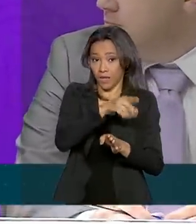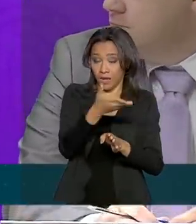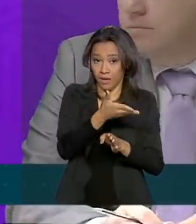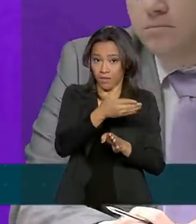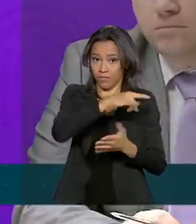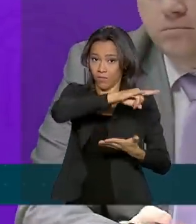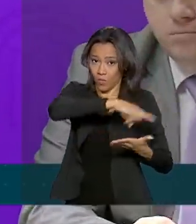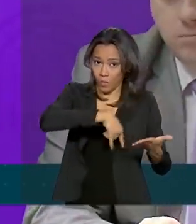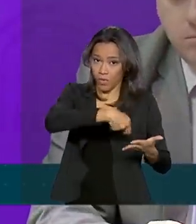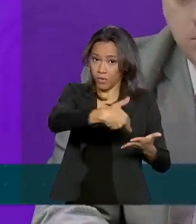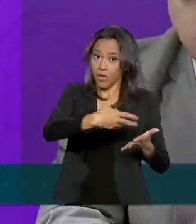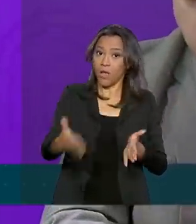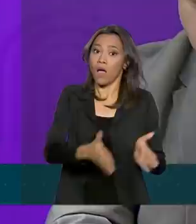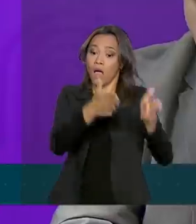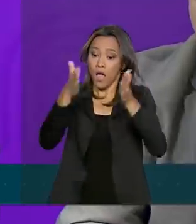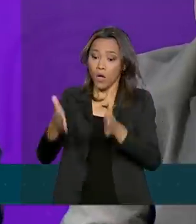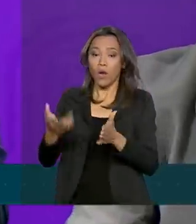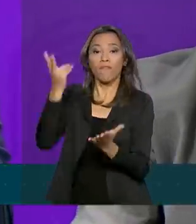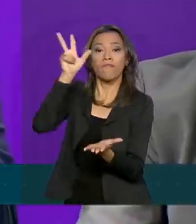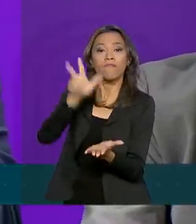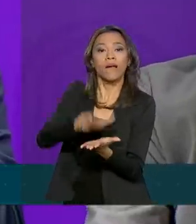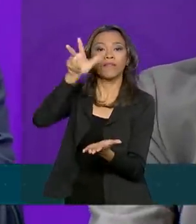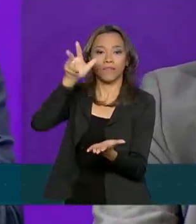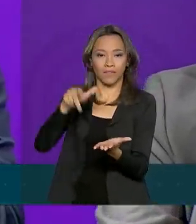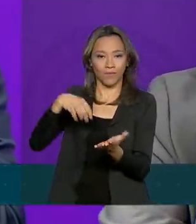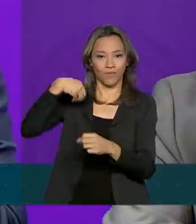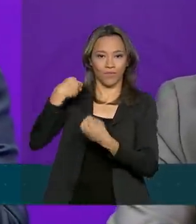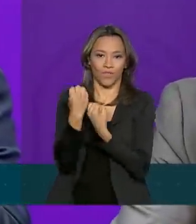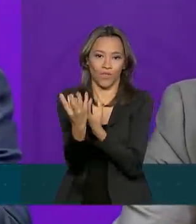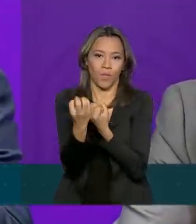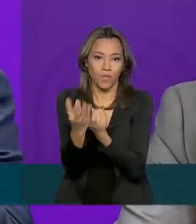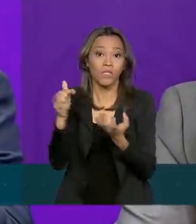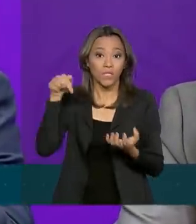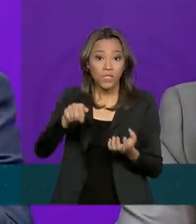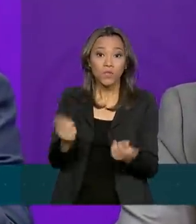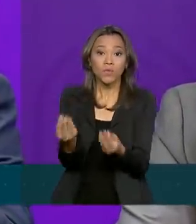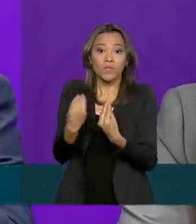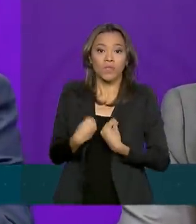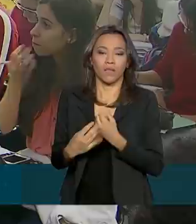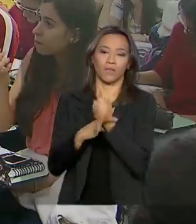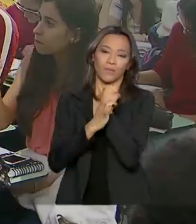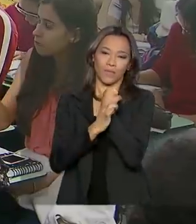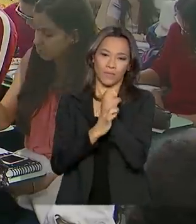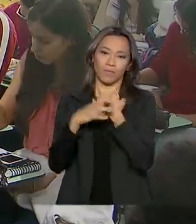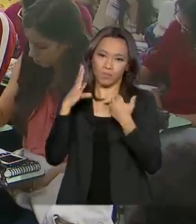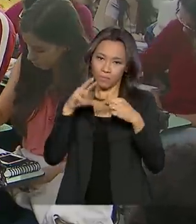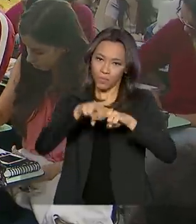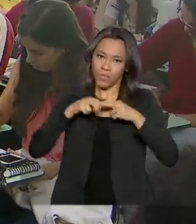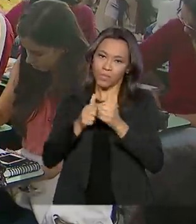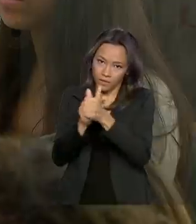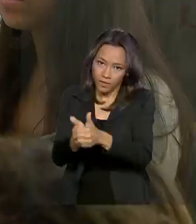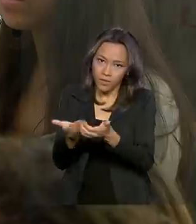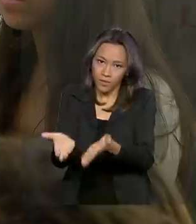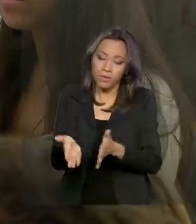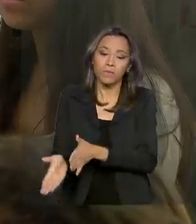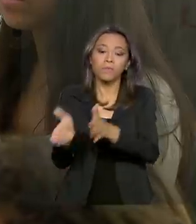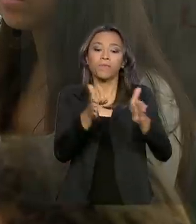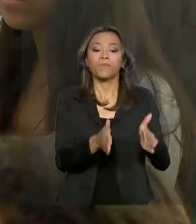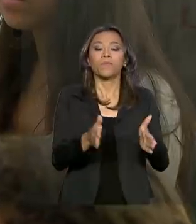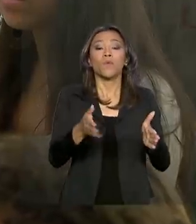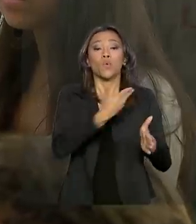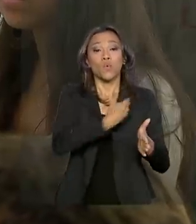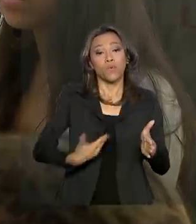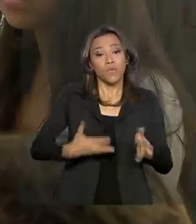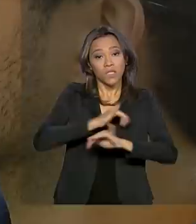da validação e verificação de informações. É isso que garante segurança e é por isso que a gente está aqui. O governo estima que só com os alunos